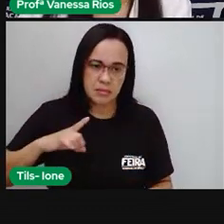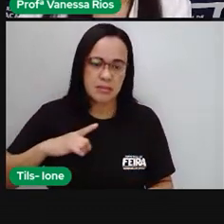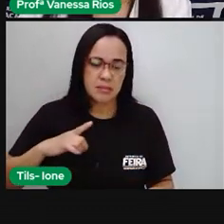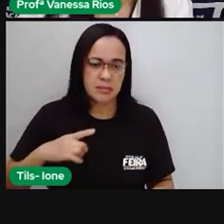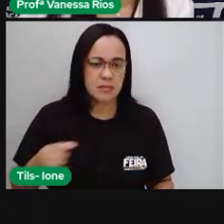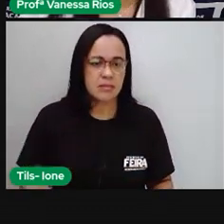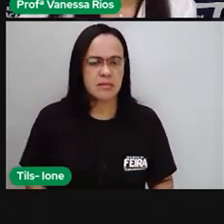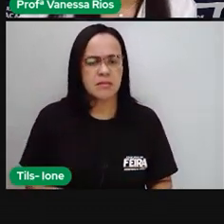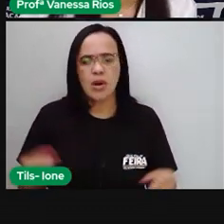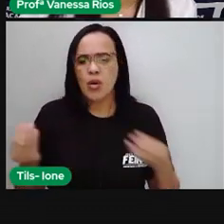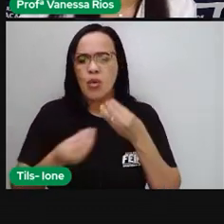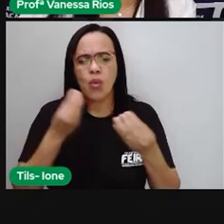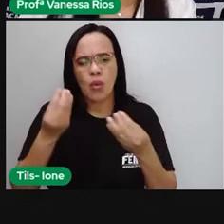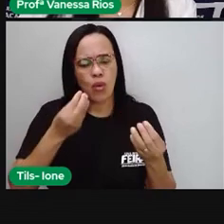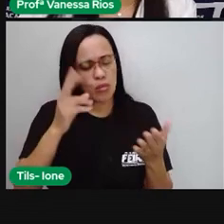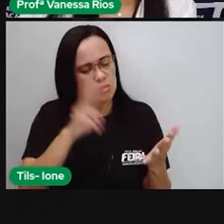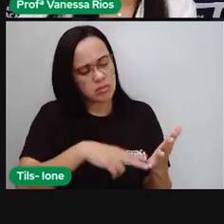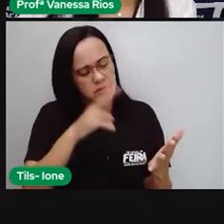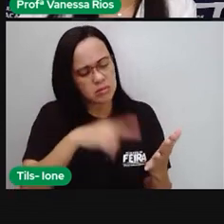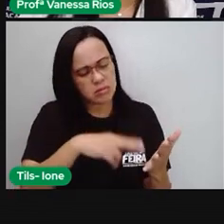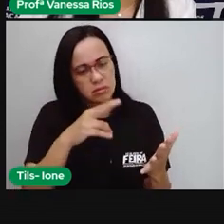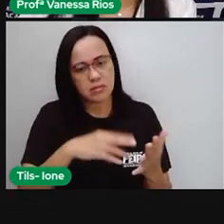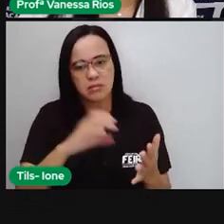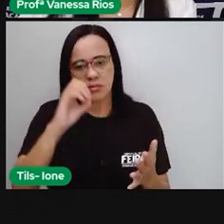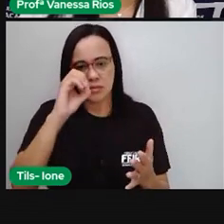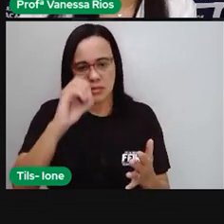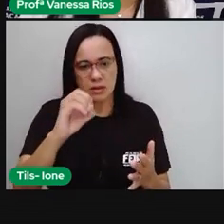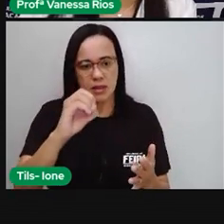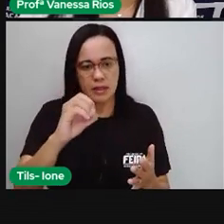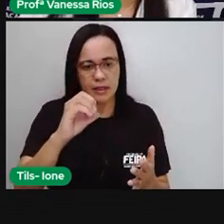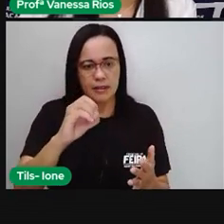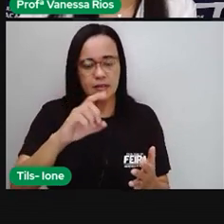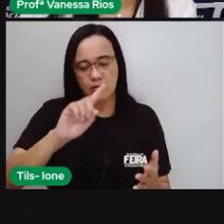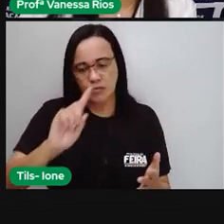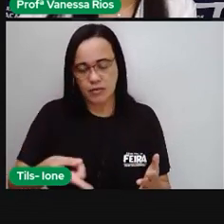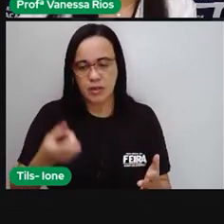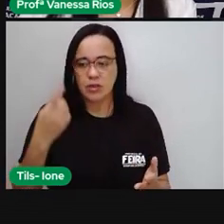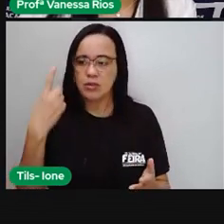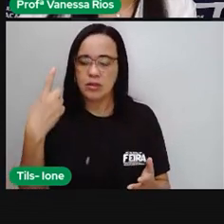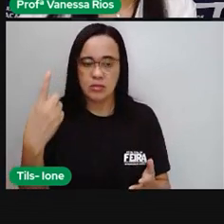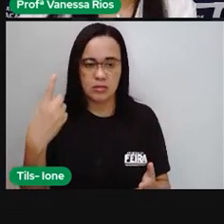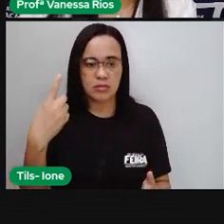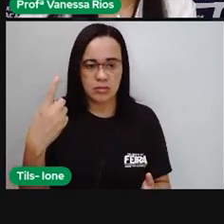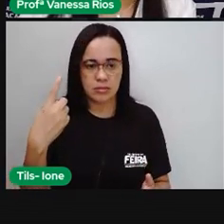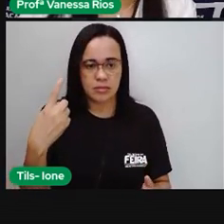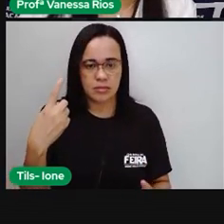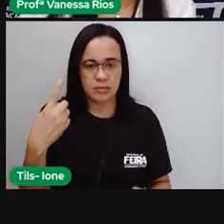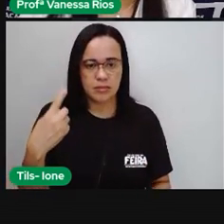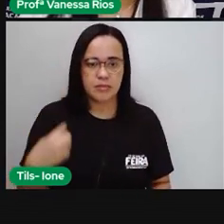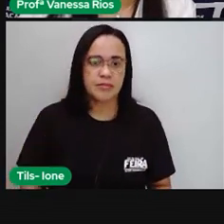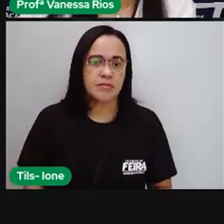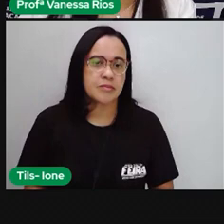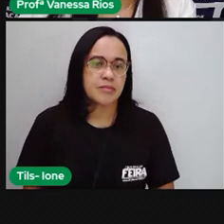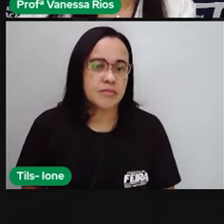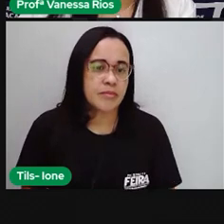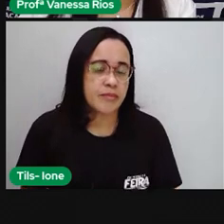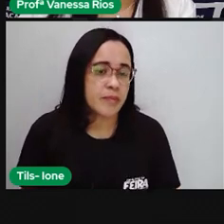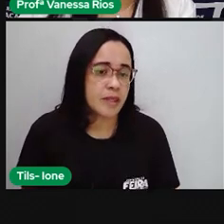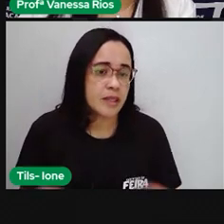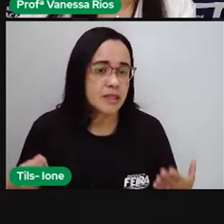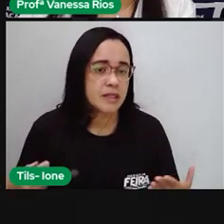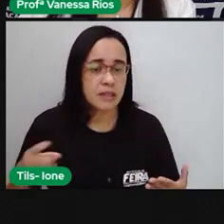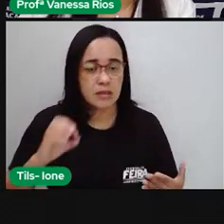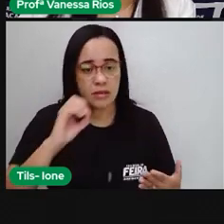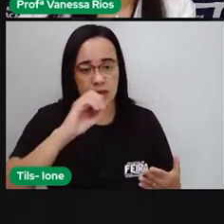como é que a gente lê? Olha só. 0,1. A gente lê um décimo. Porque a gente vai ler aqui